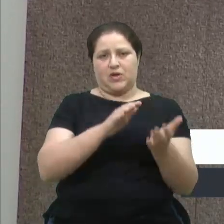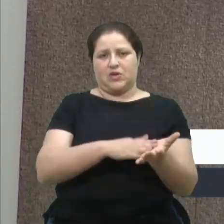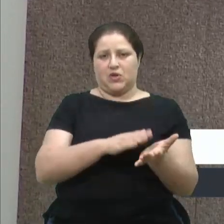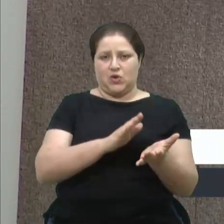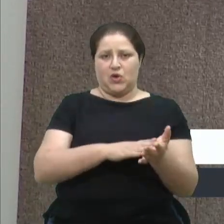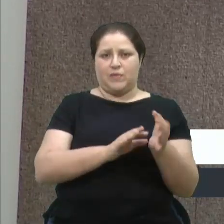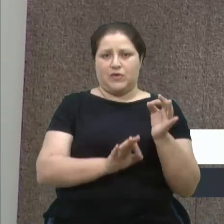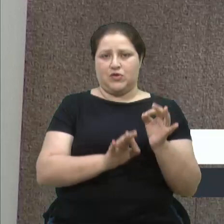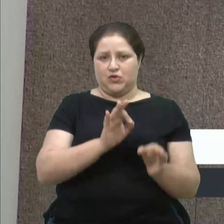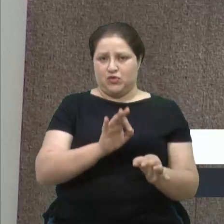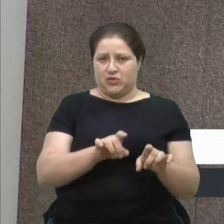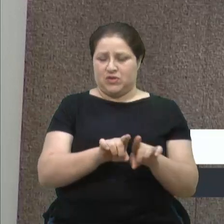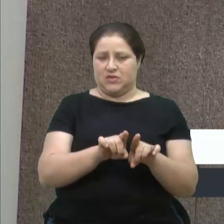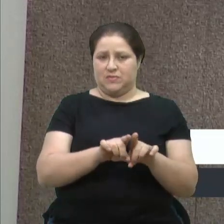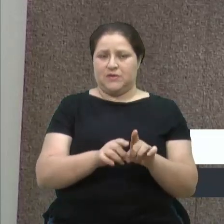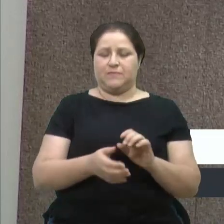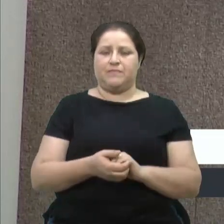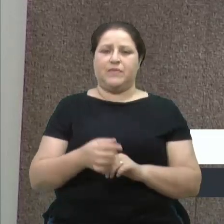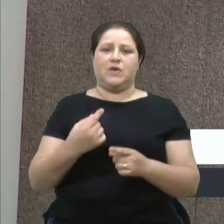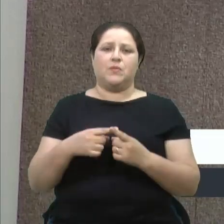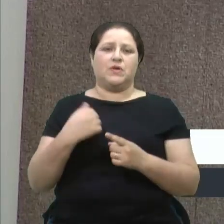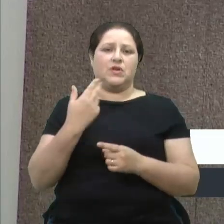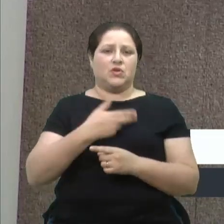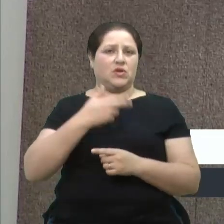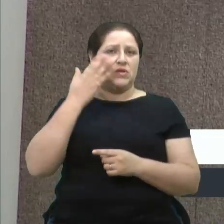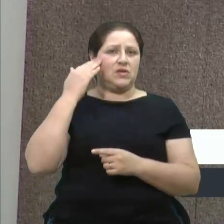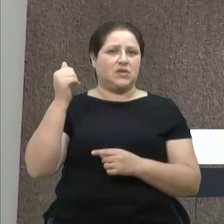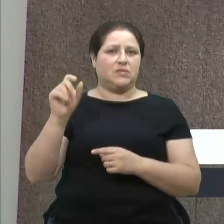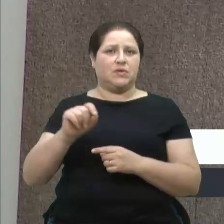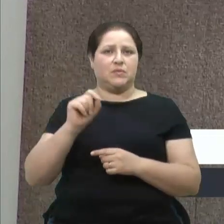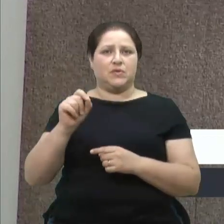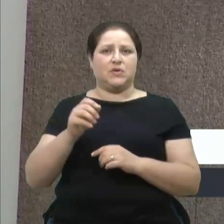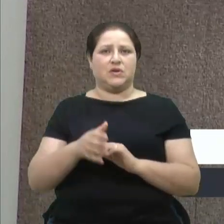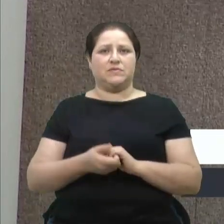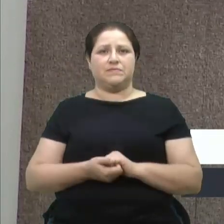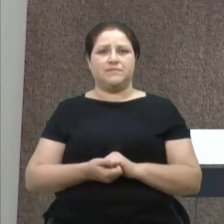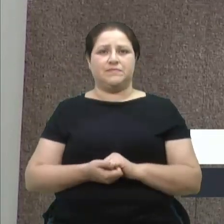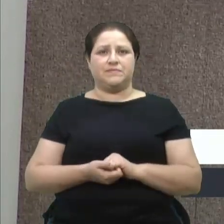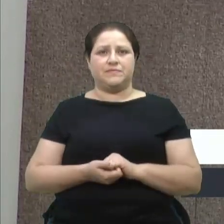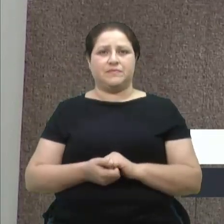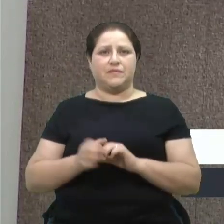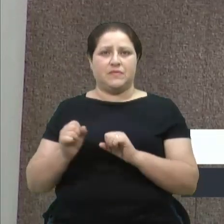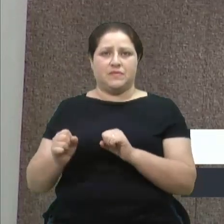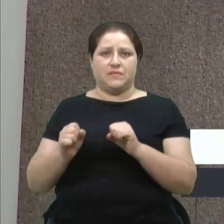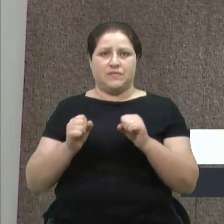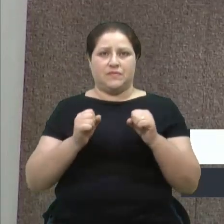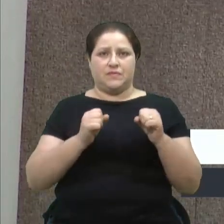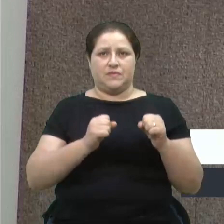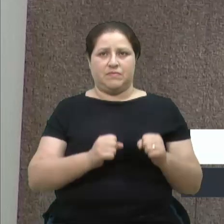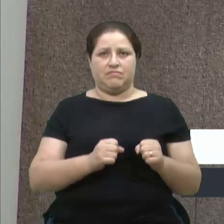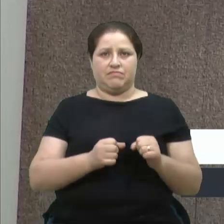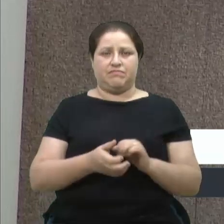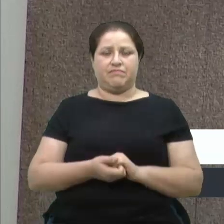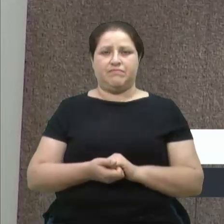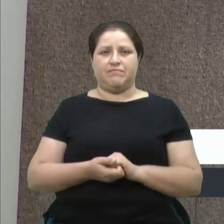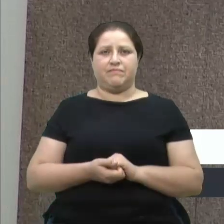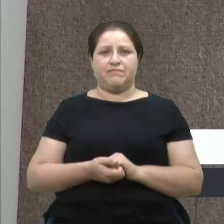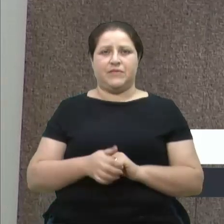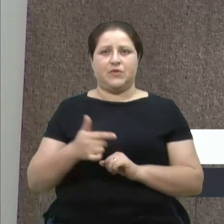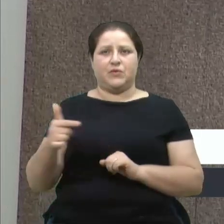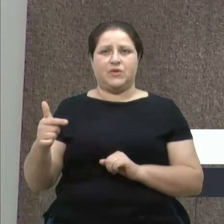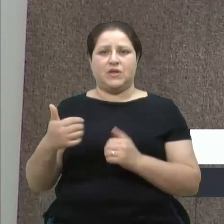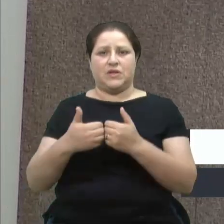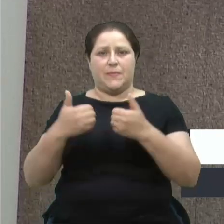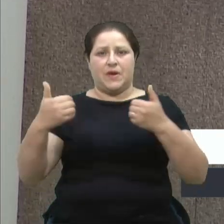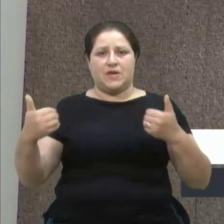justiça também, porque a gente sabe que está o poder, não está havendo a